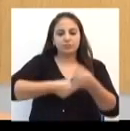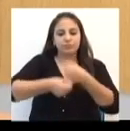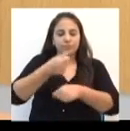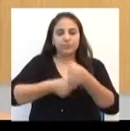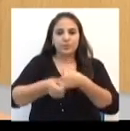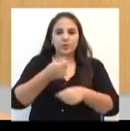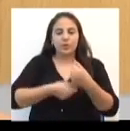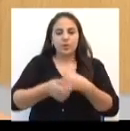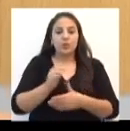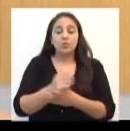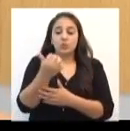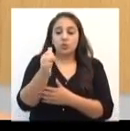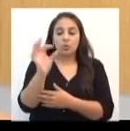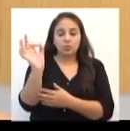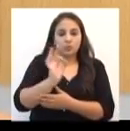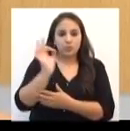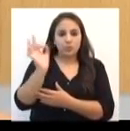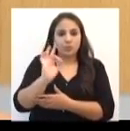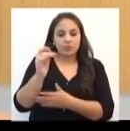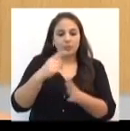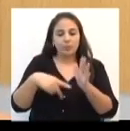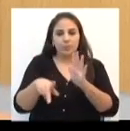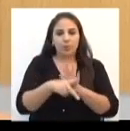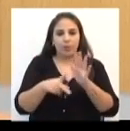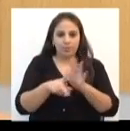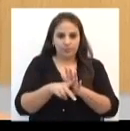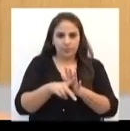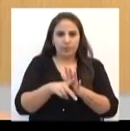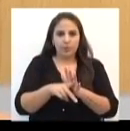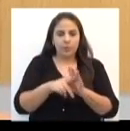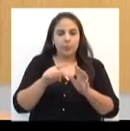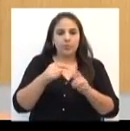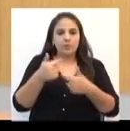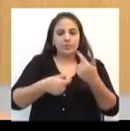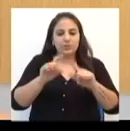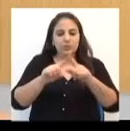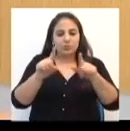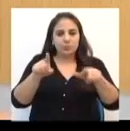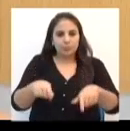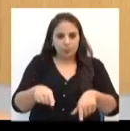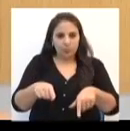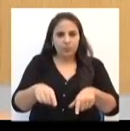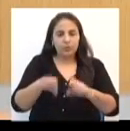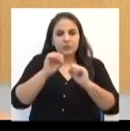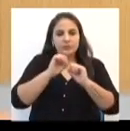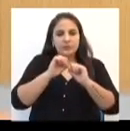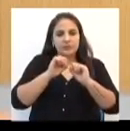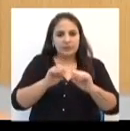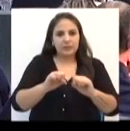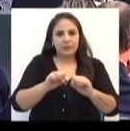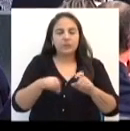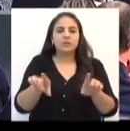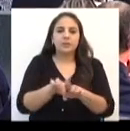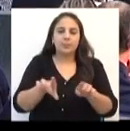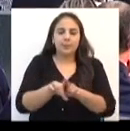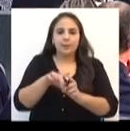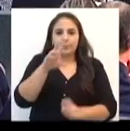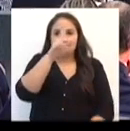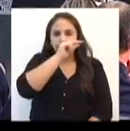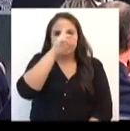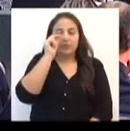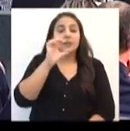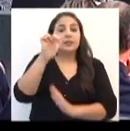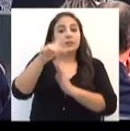aumento de 11% é para os vencimentos do funcionalismo público, secretários e prefeito. Depois de